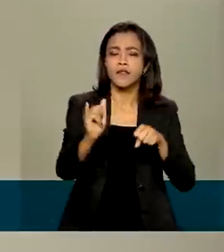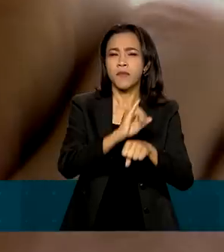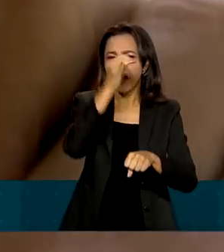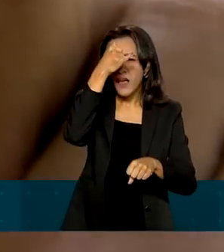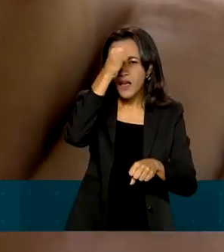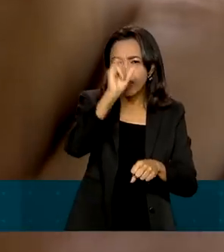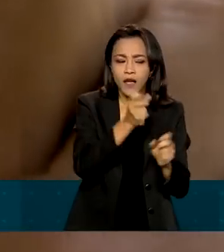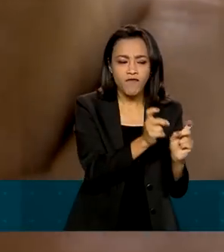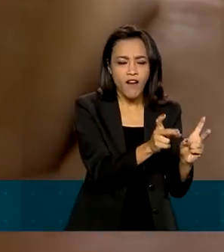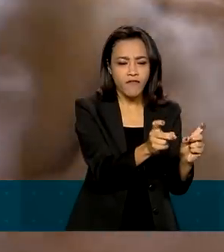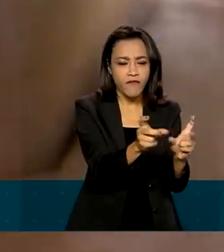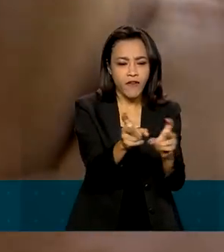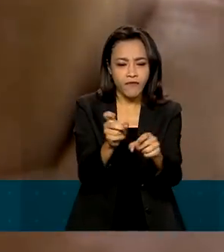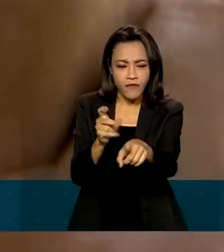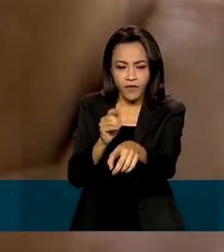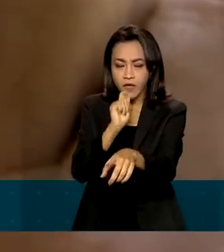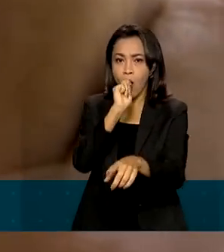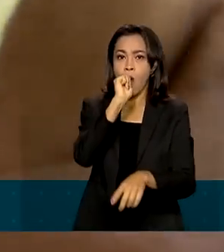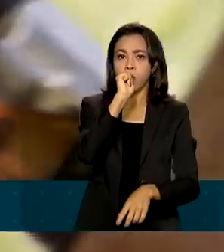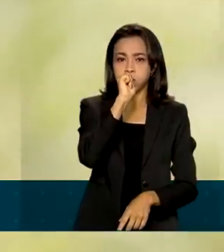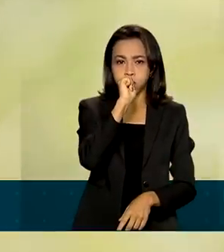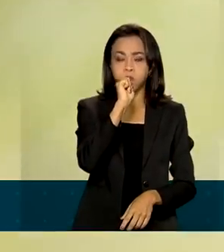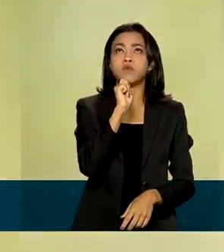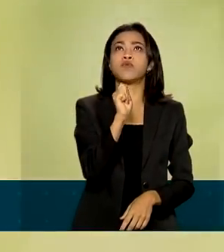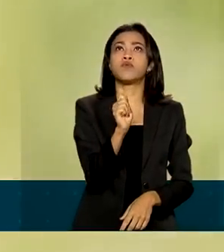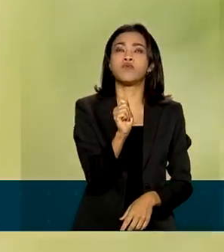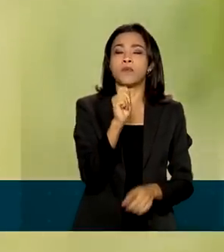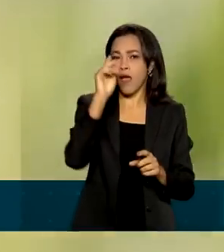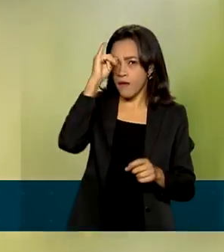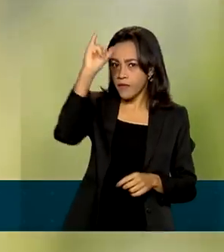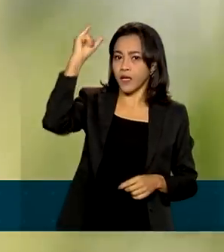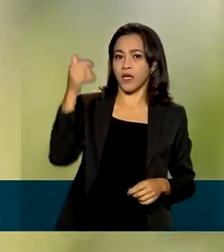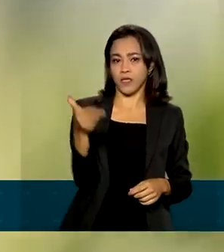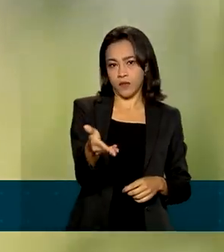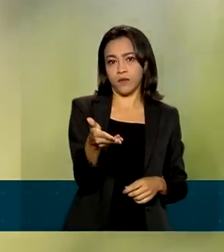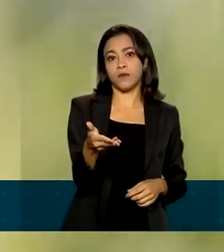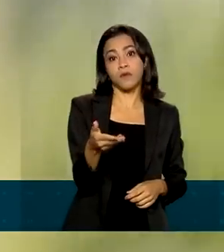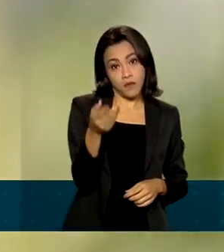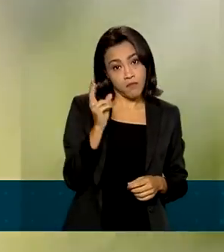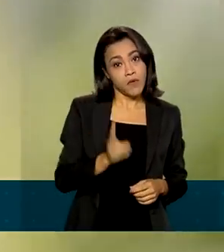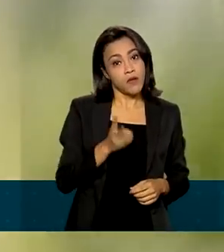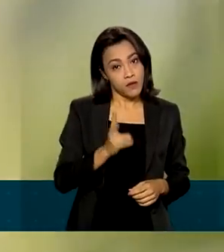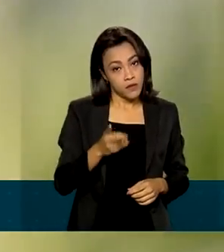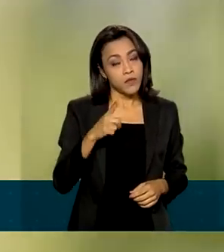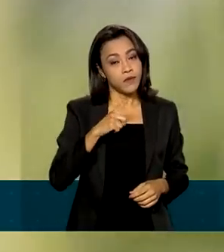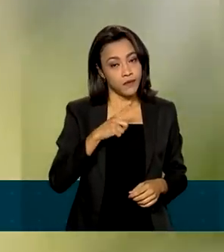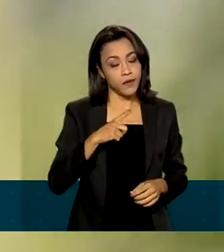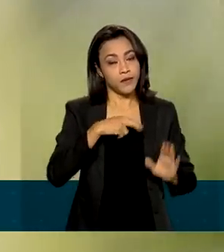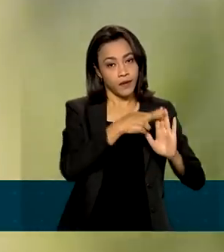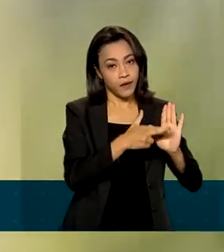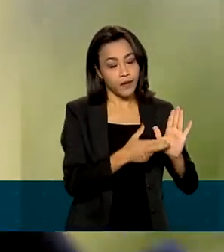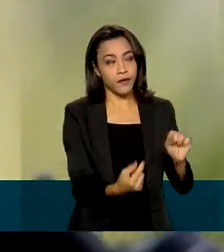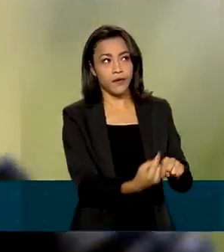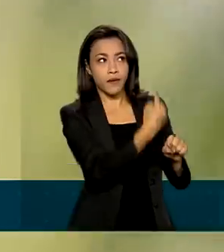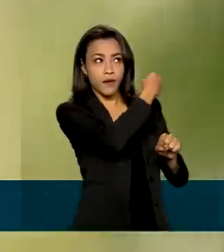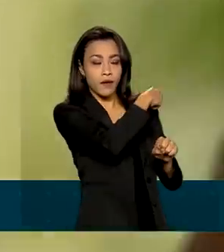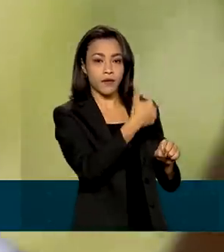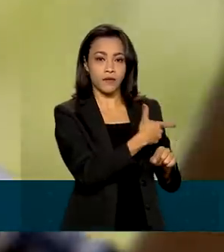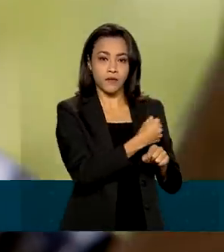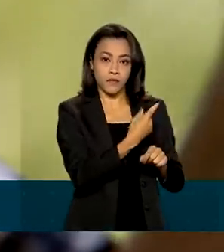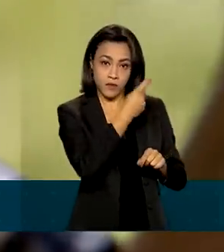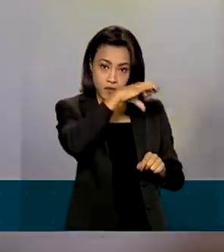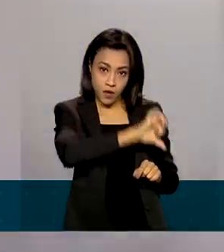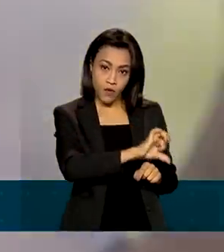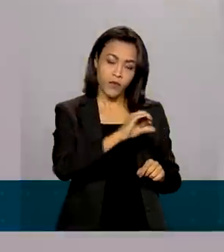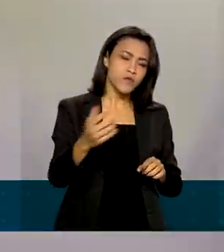comercialização desses produtos, o que continua ocorrendo mesmo com uma restrição imposta em 2009. Entre essas medidas